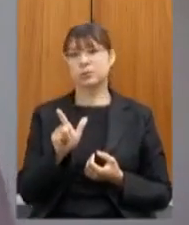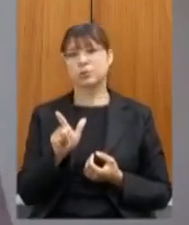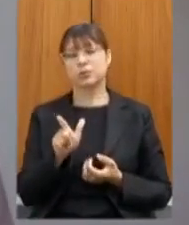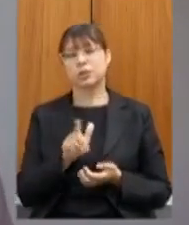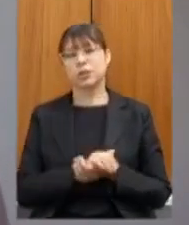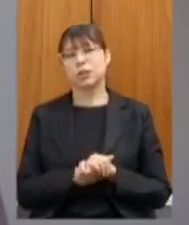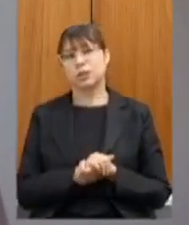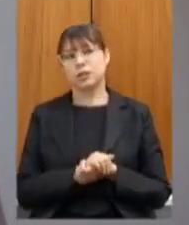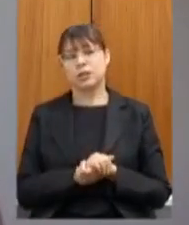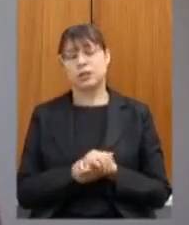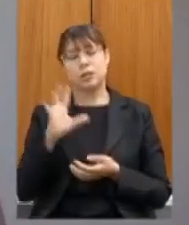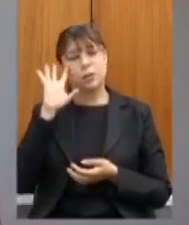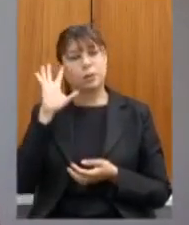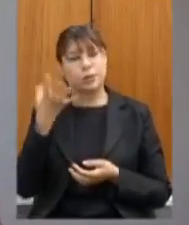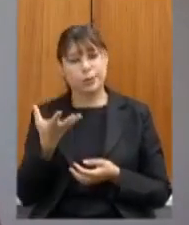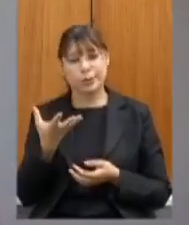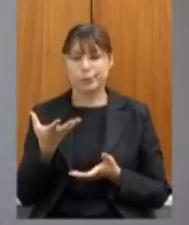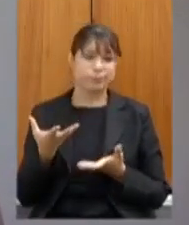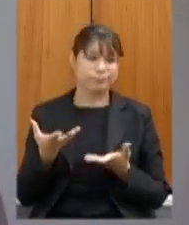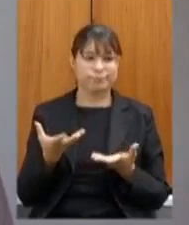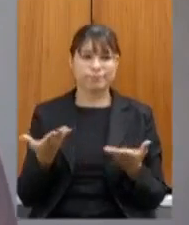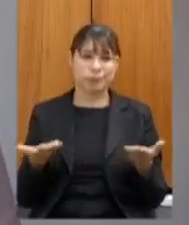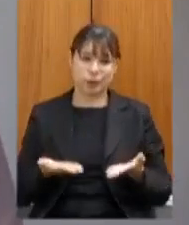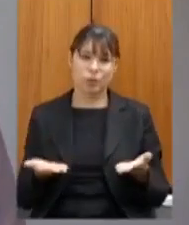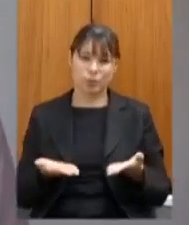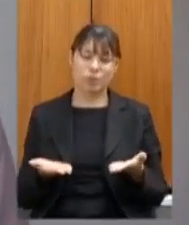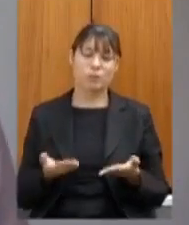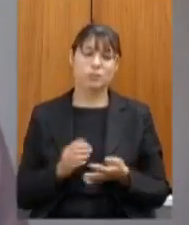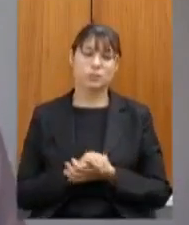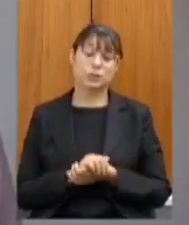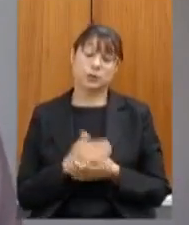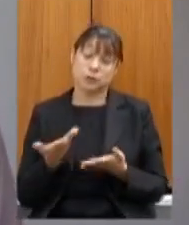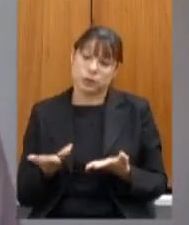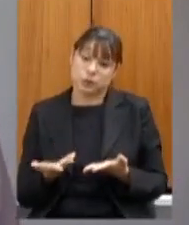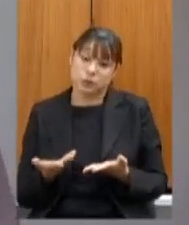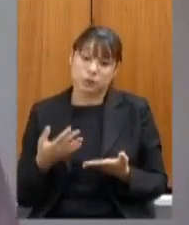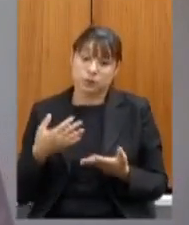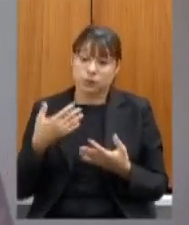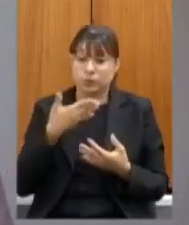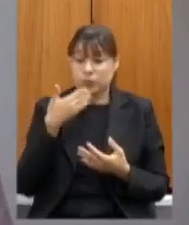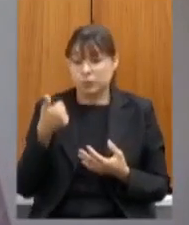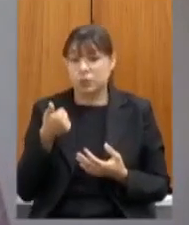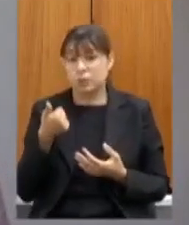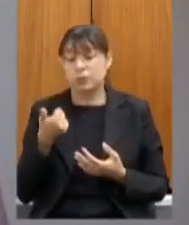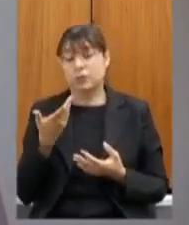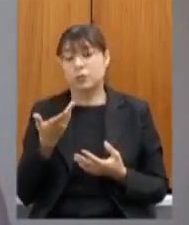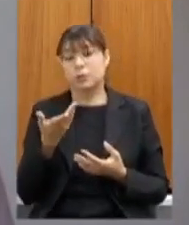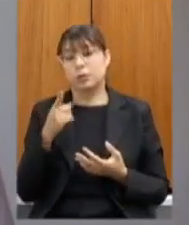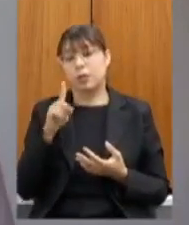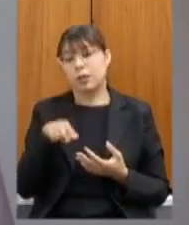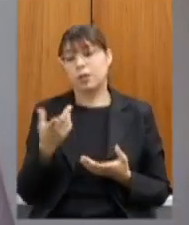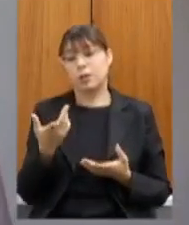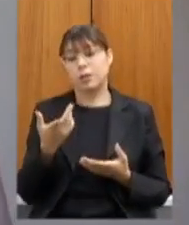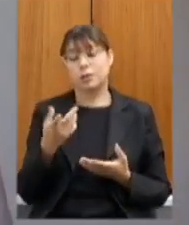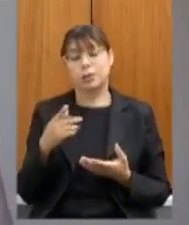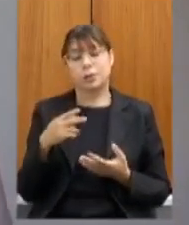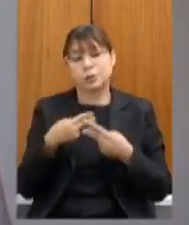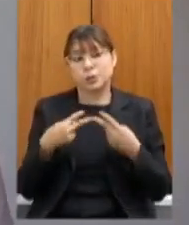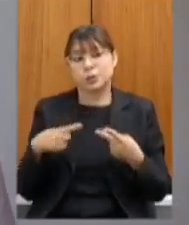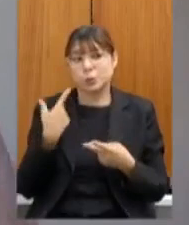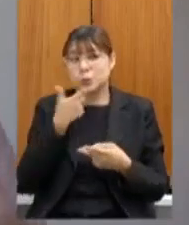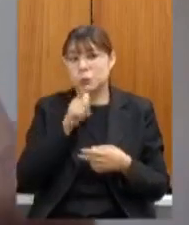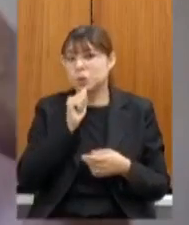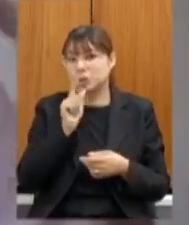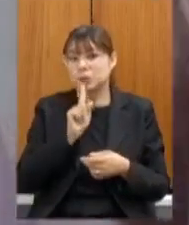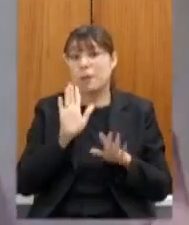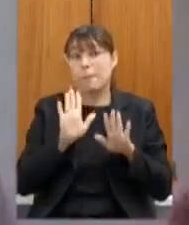para uma solução nesse momento então o ideal infelizmente foi uma coisa que a gente não conseguiu alcançar mas quem